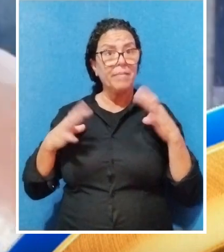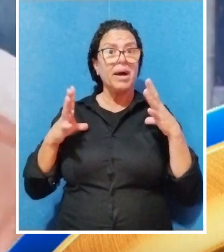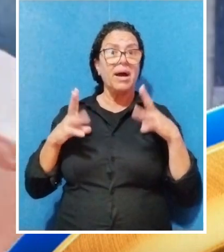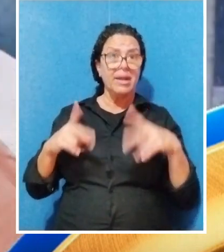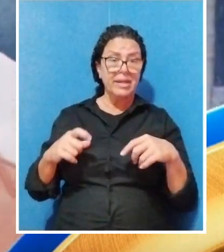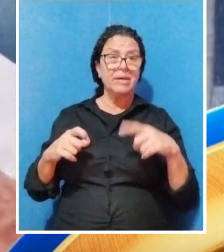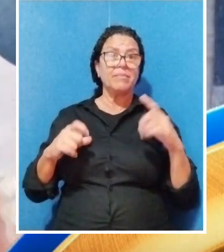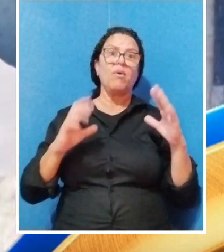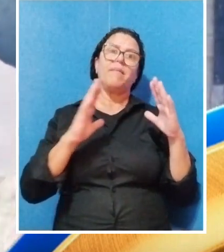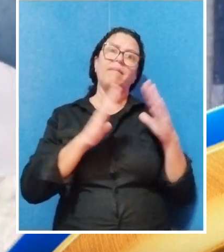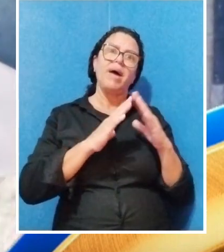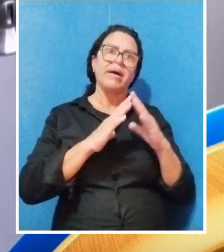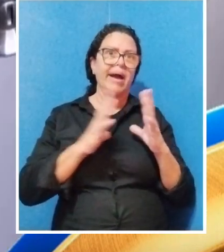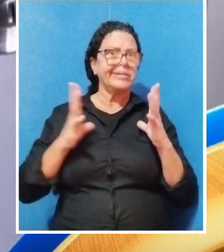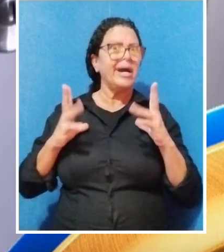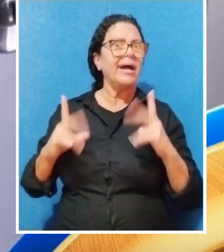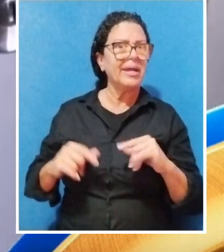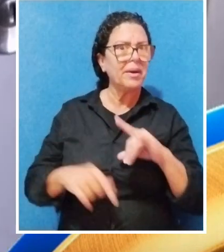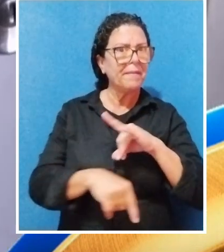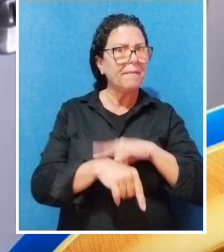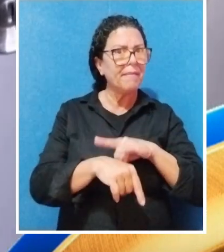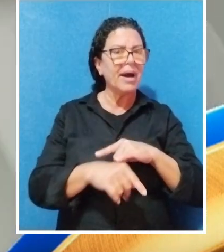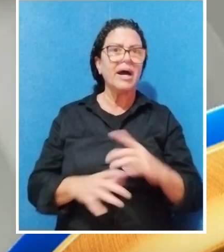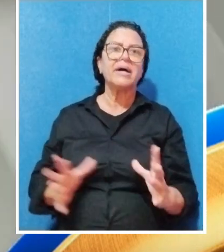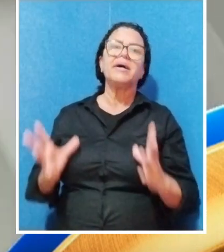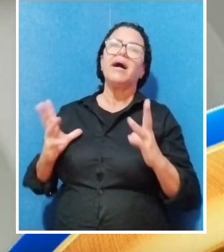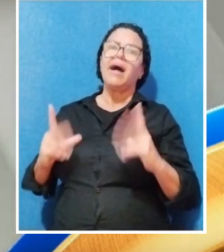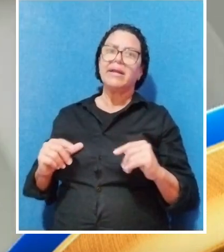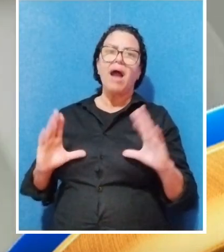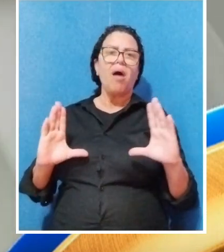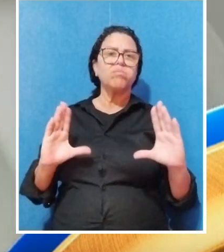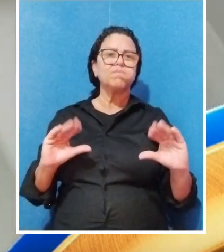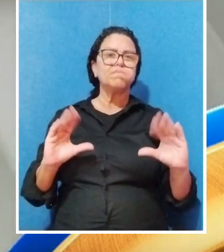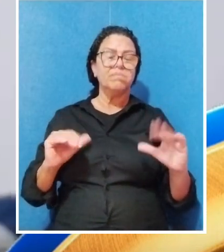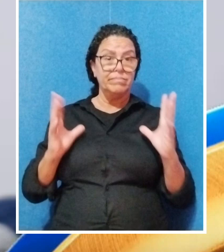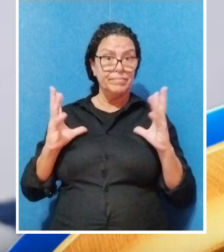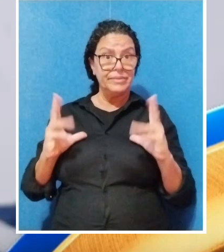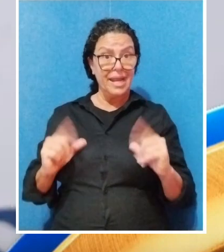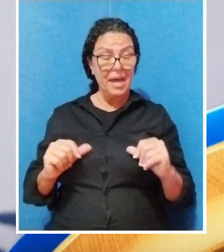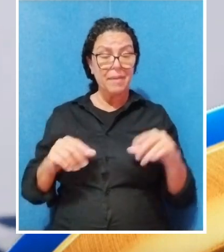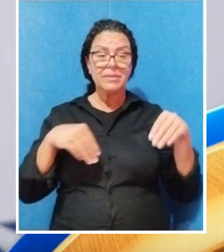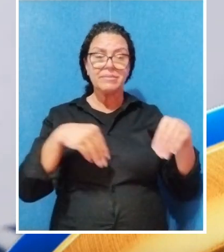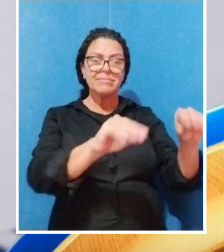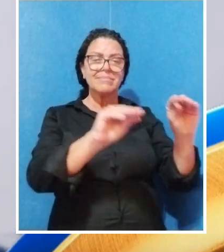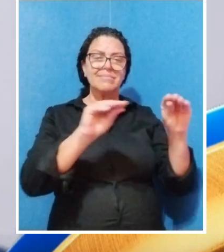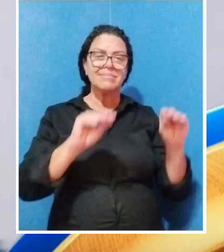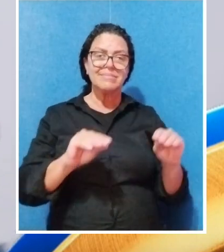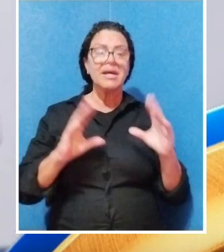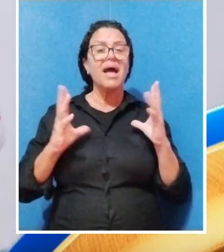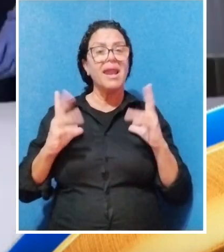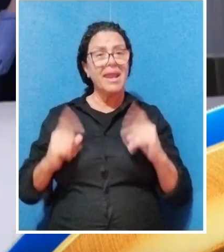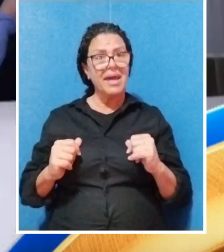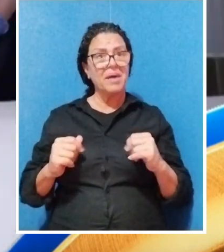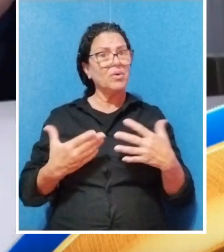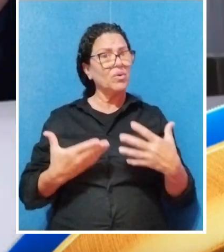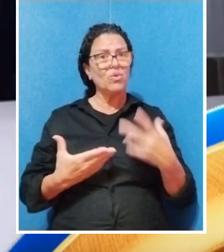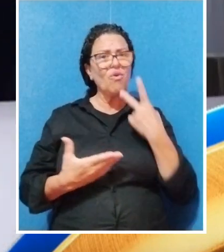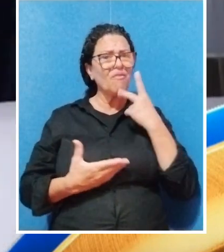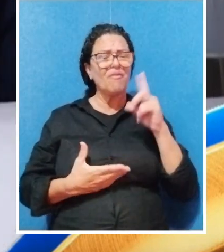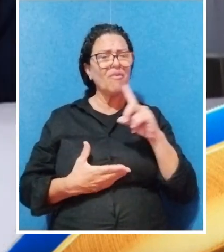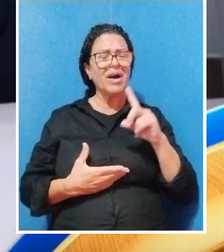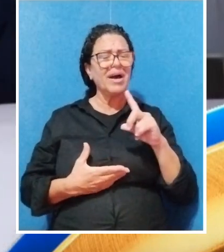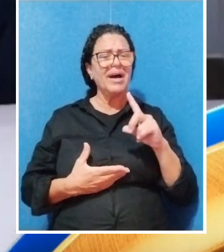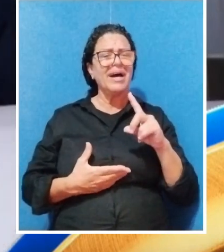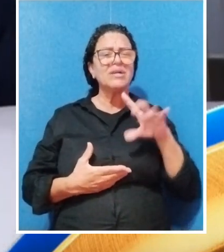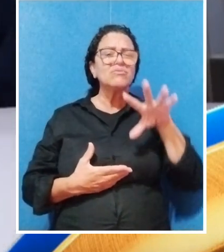limpas. Uma casa limpa, um banheiro limpo, almofadas limpas, lençóis limpos. Não